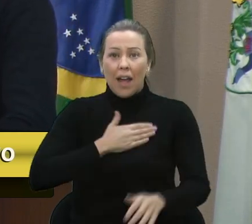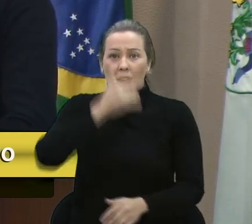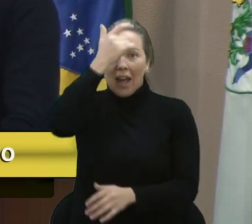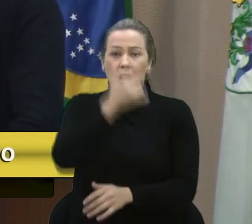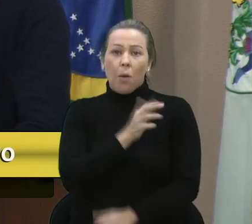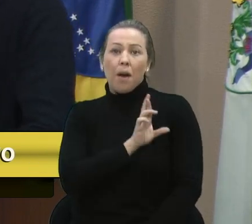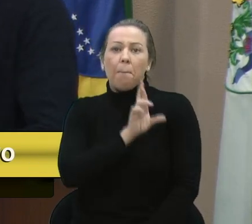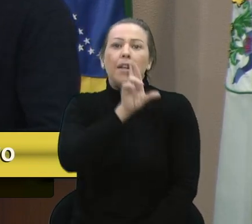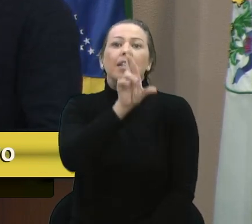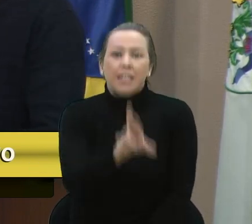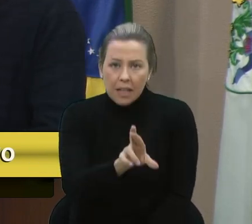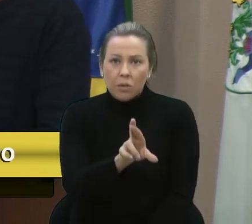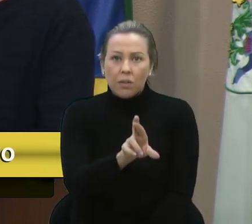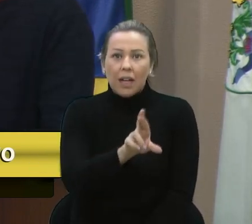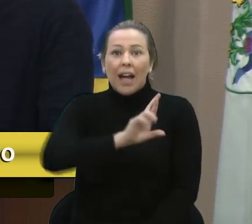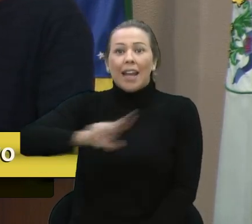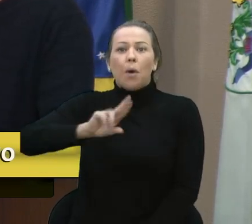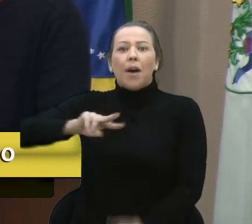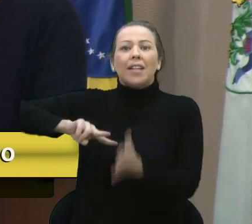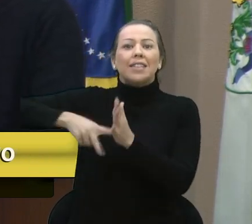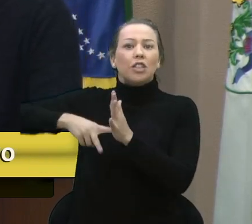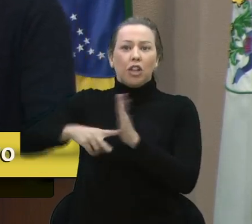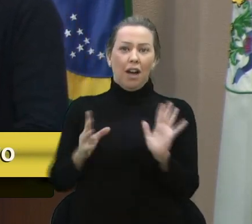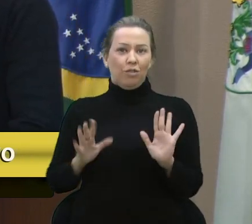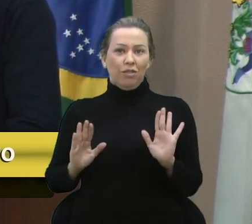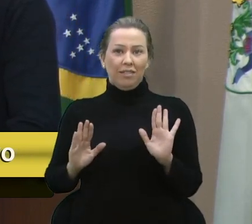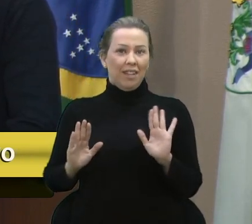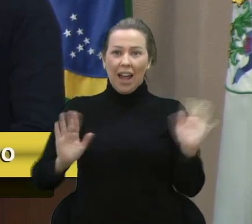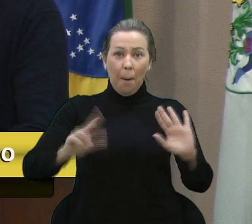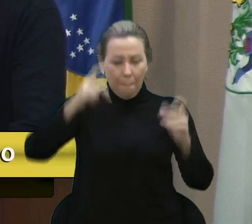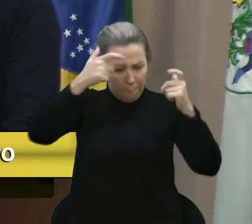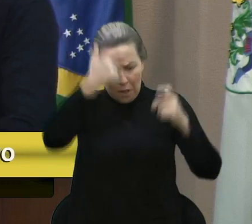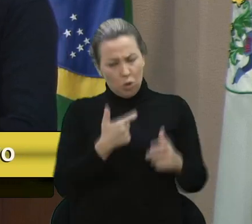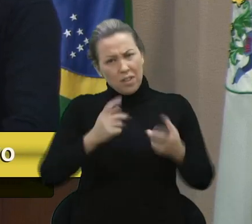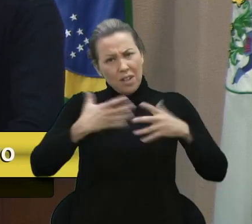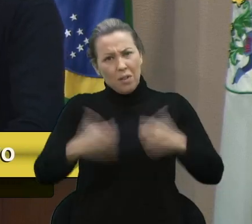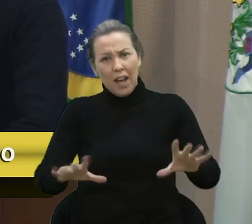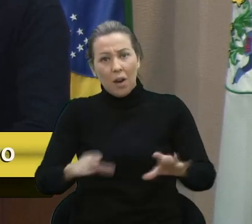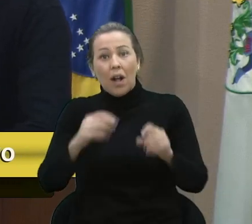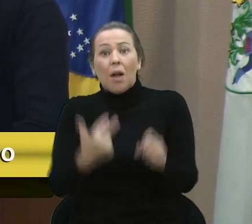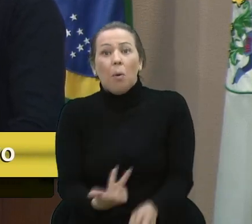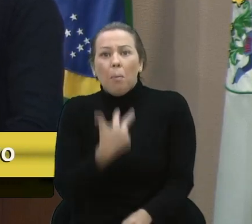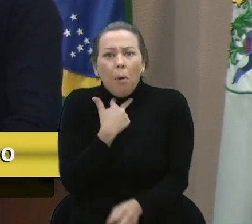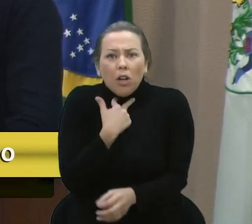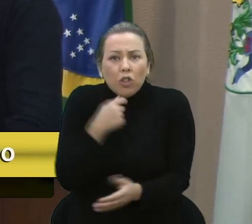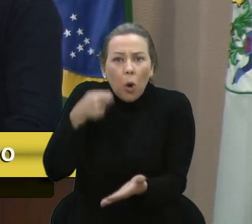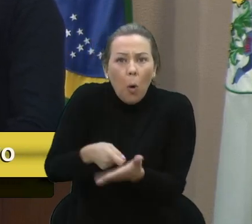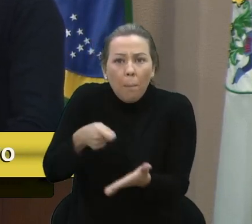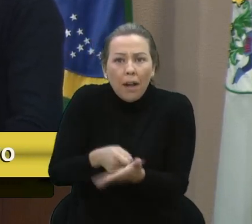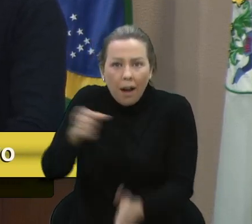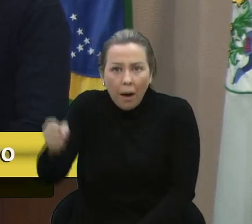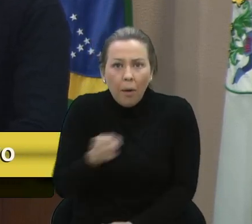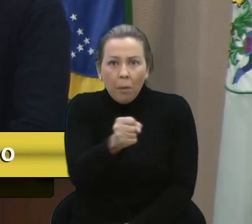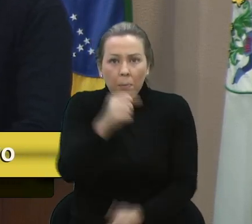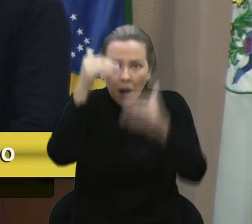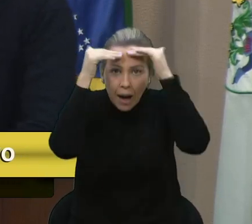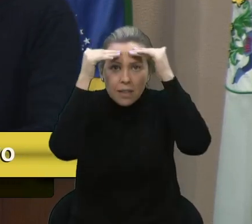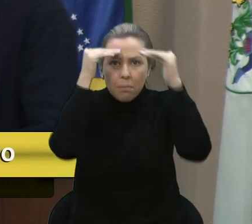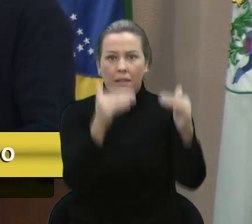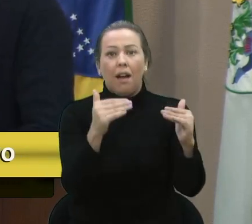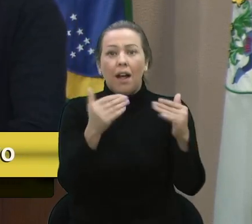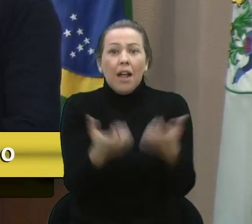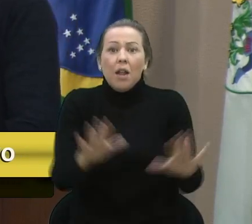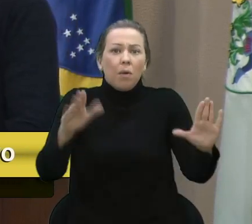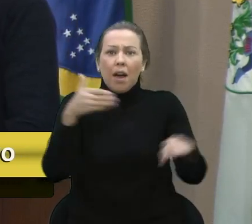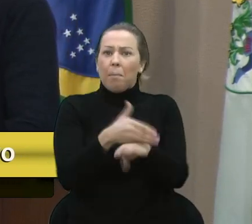representar e falar dos não sindicalizados, vereador Xuxa. A pessoa não pode ser obrigada a obedecer a algo que ela não